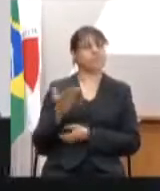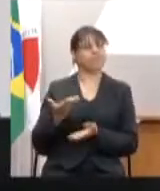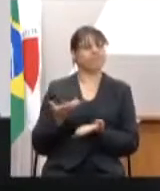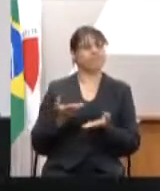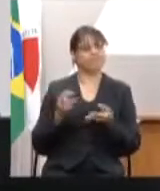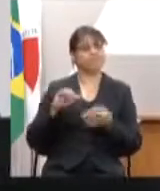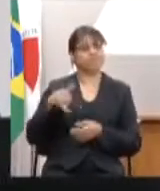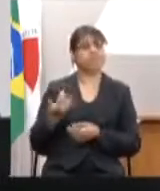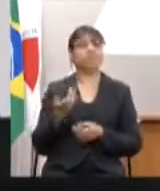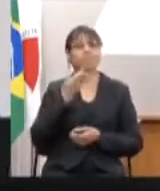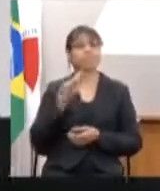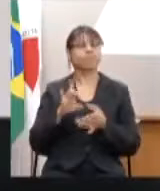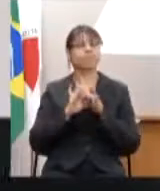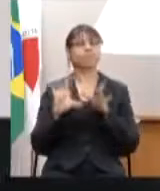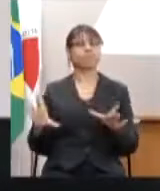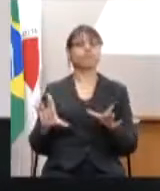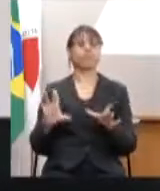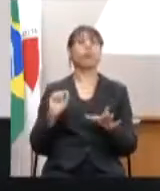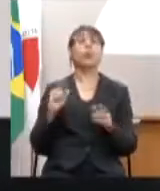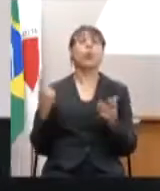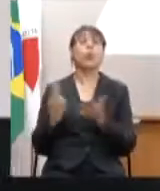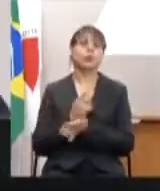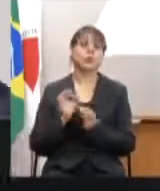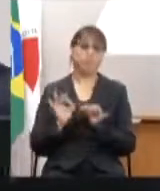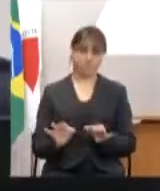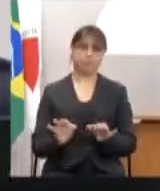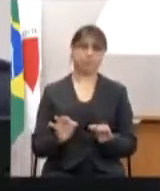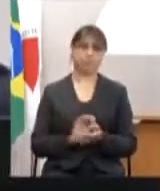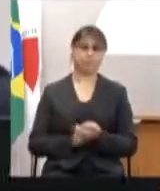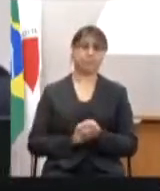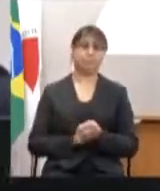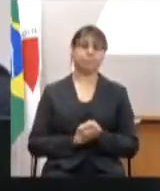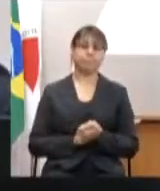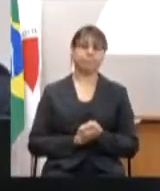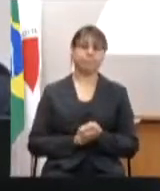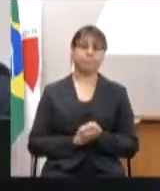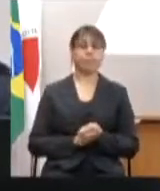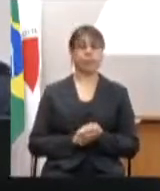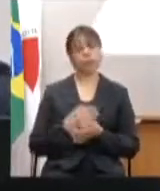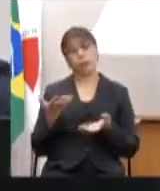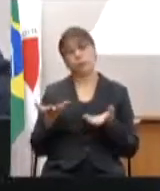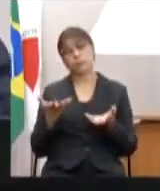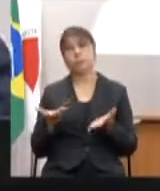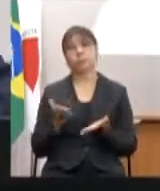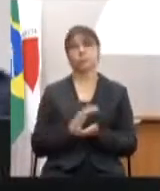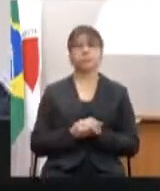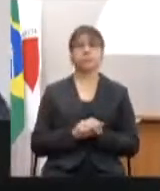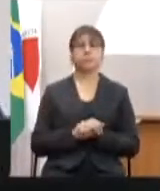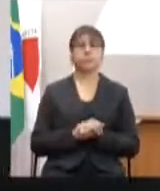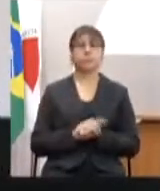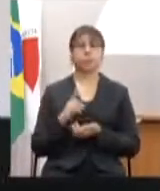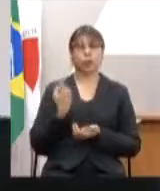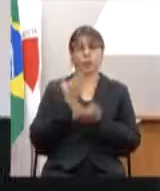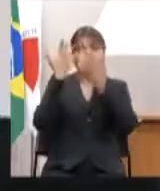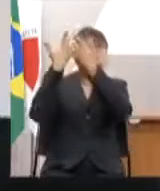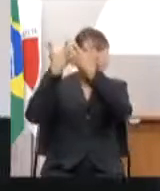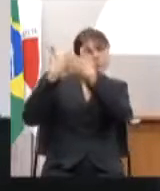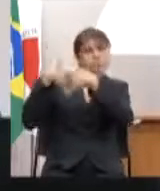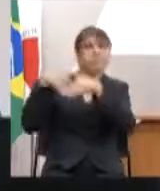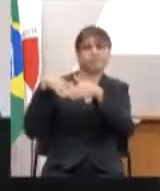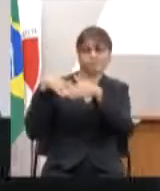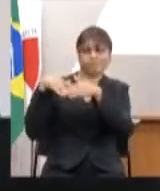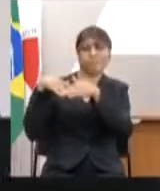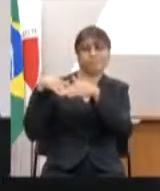de lá para cá. quais os primeiros passos que demos. Então, eu queria que nós pensássemos nisso.